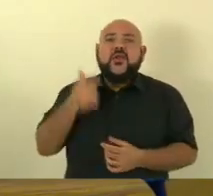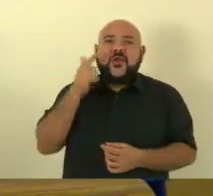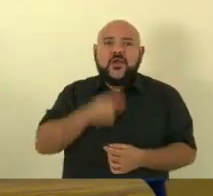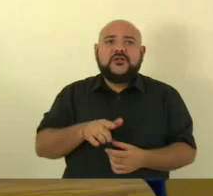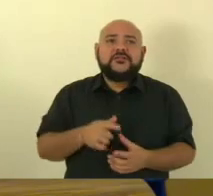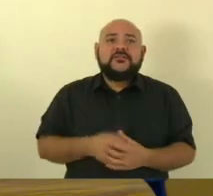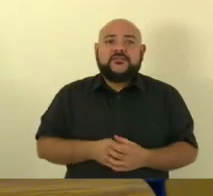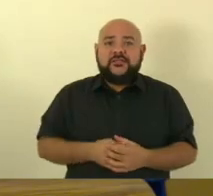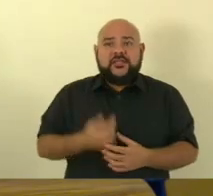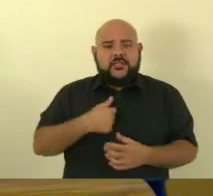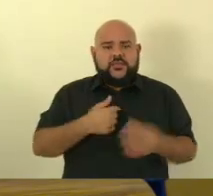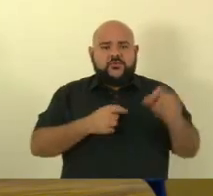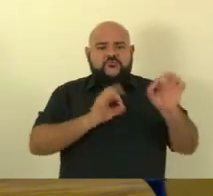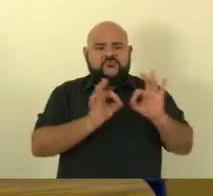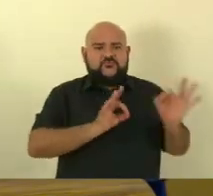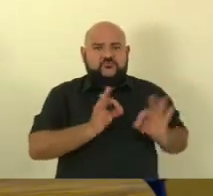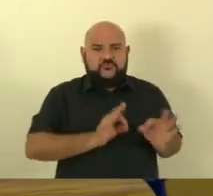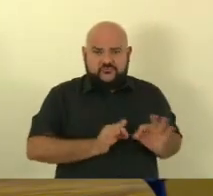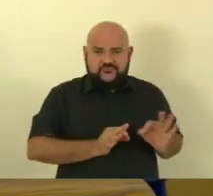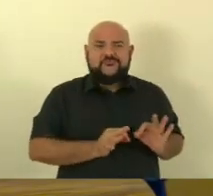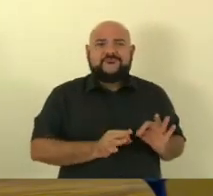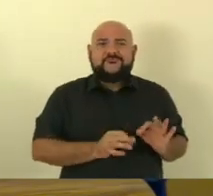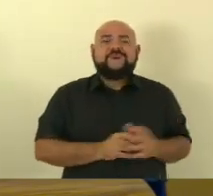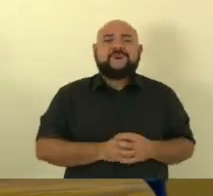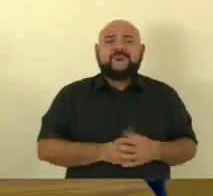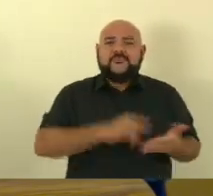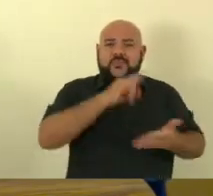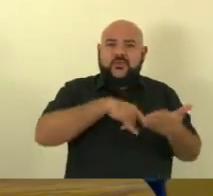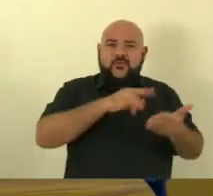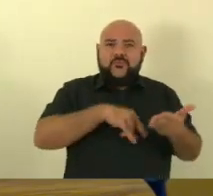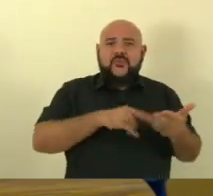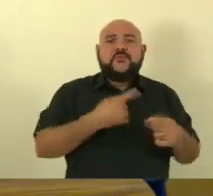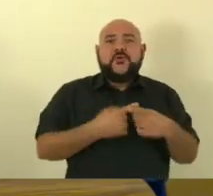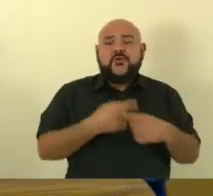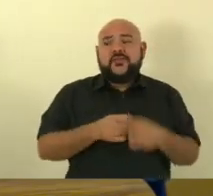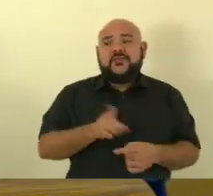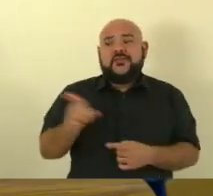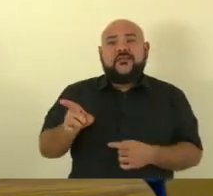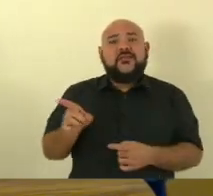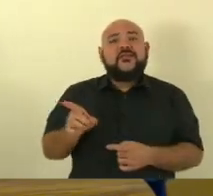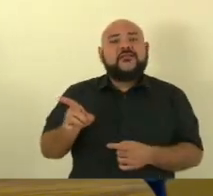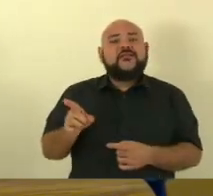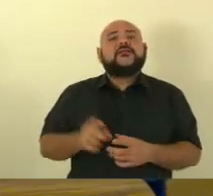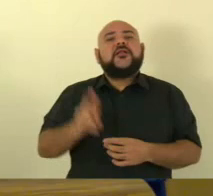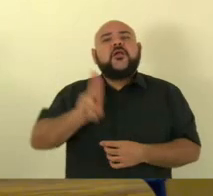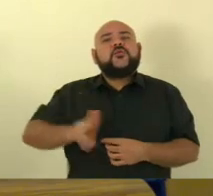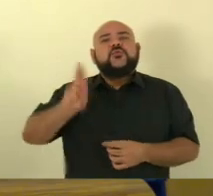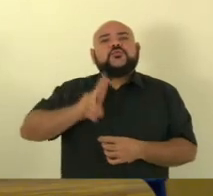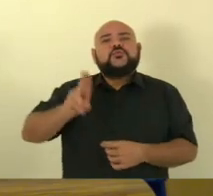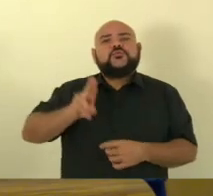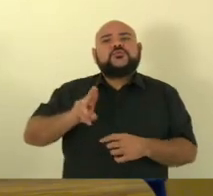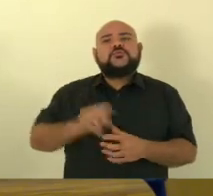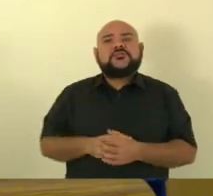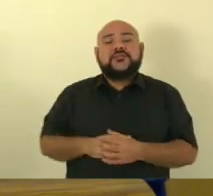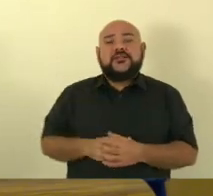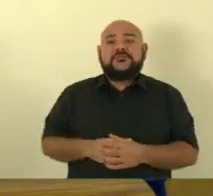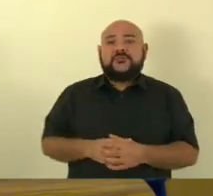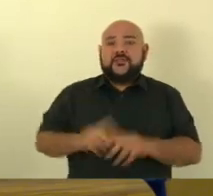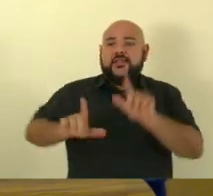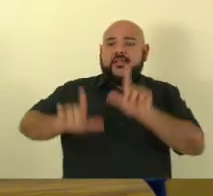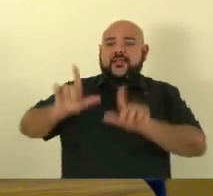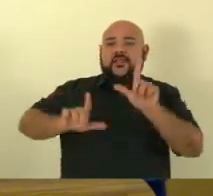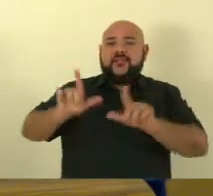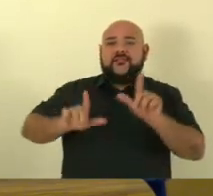por nossa parte porque ele está usando a TV Brasil e de acordo com a própria lei desse